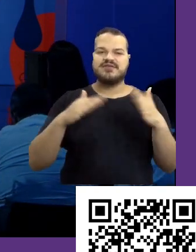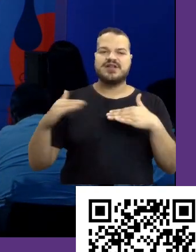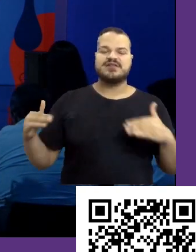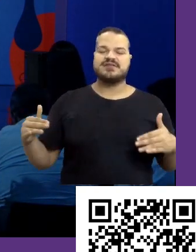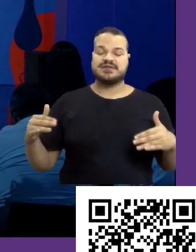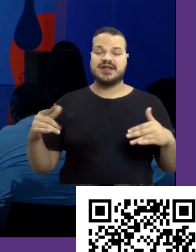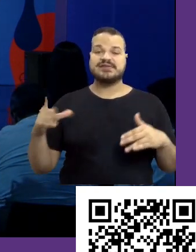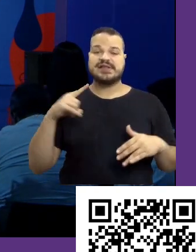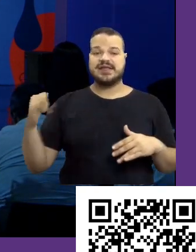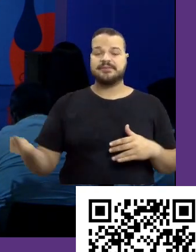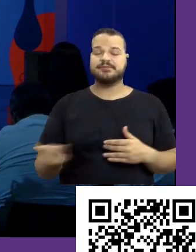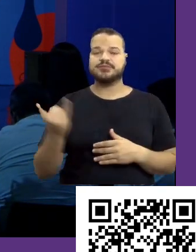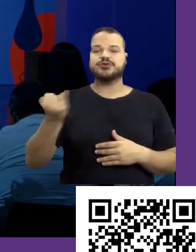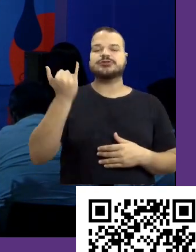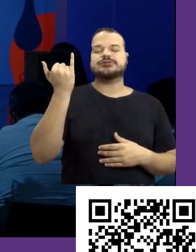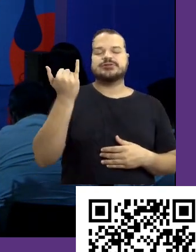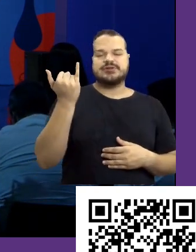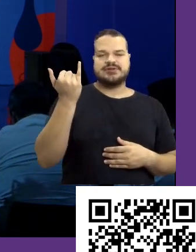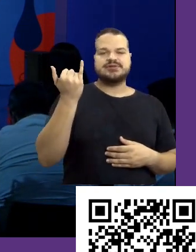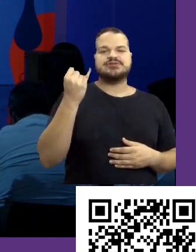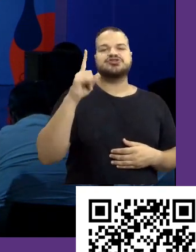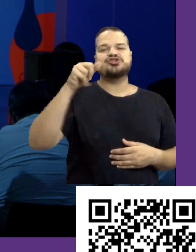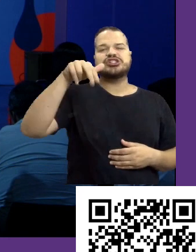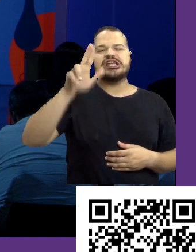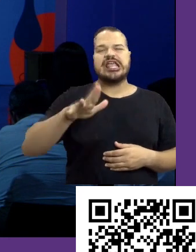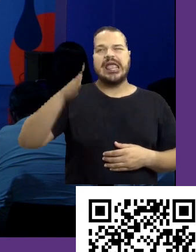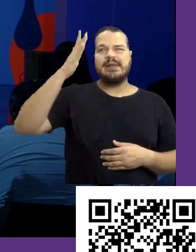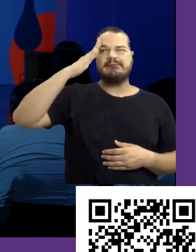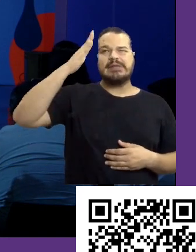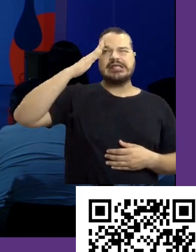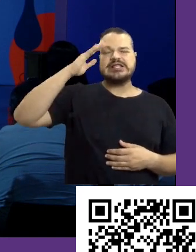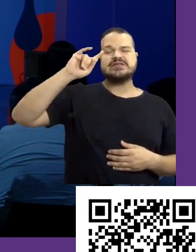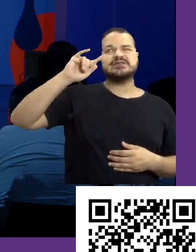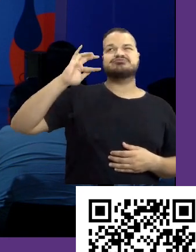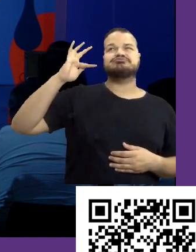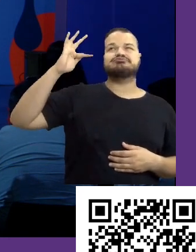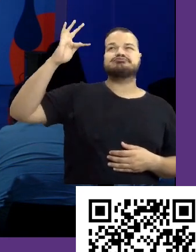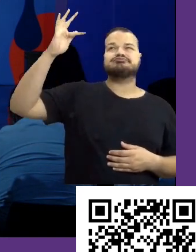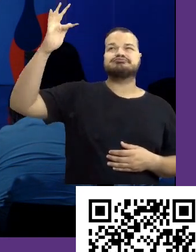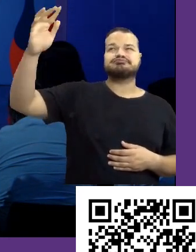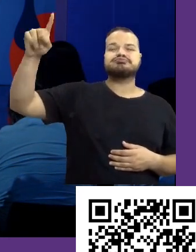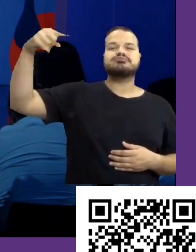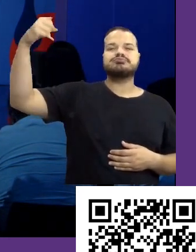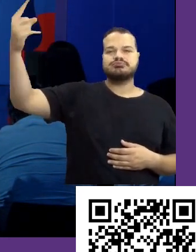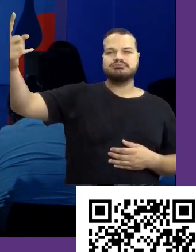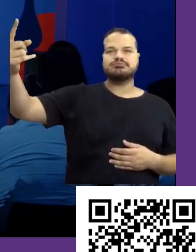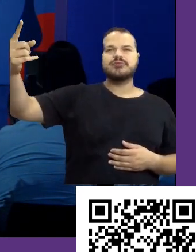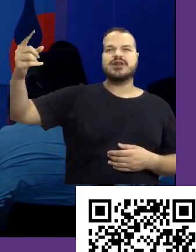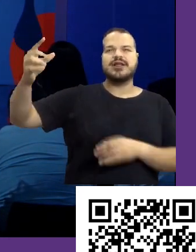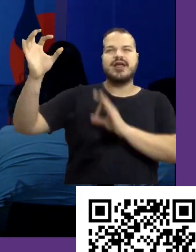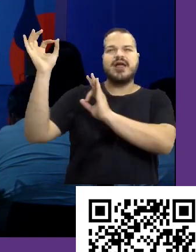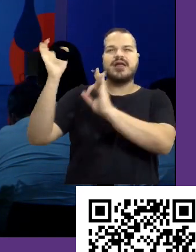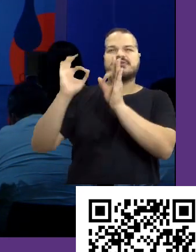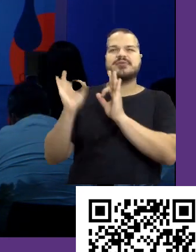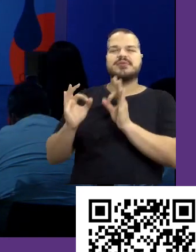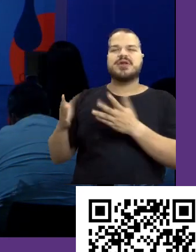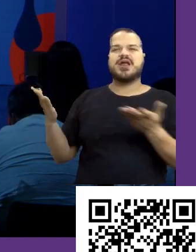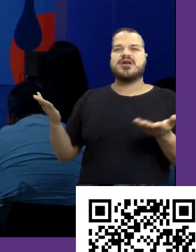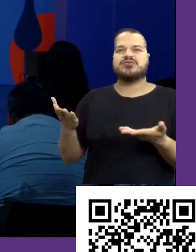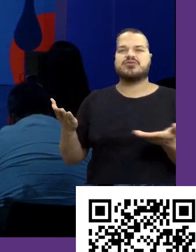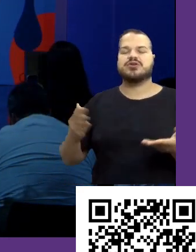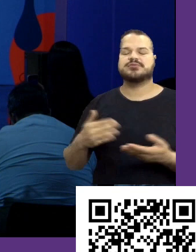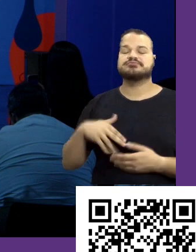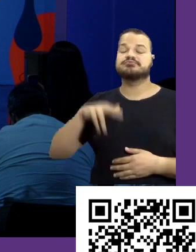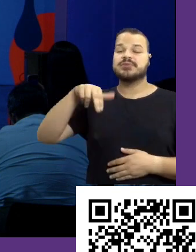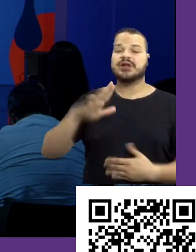da importância de quem tá pensando na sua carreira, tá sempre olhando pro que tá acontecendo no futuro e se preparando pra ele. Pra quem